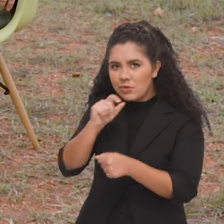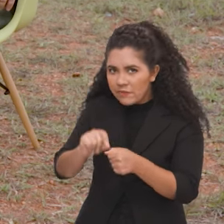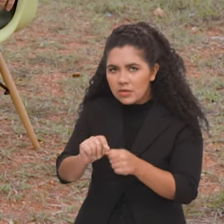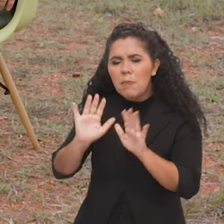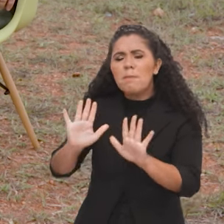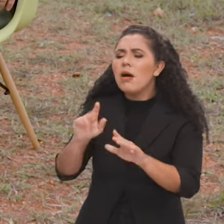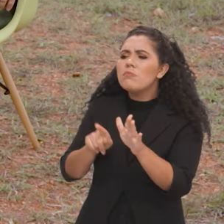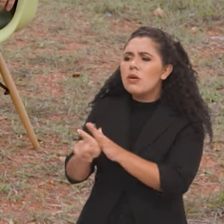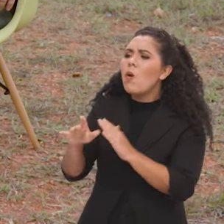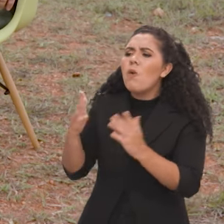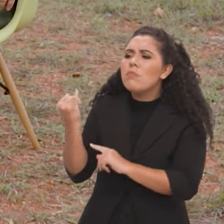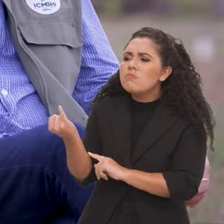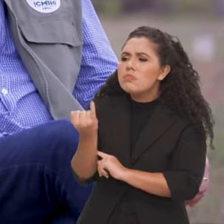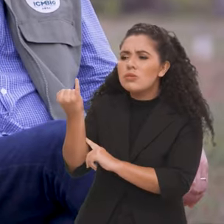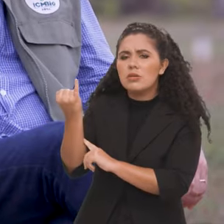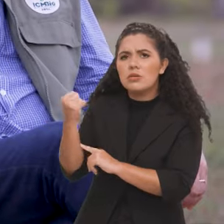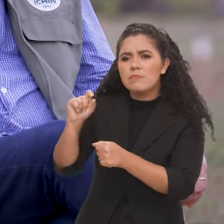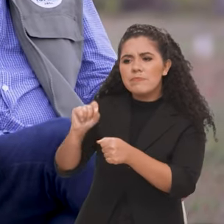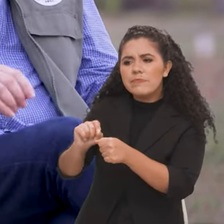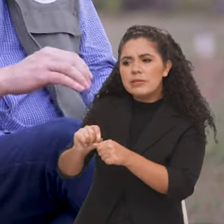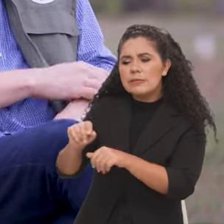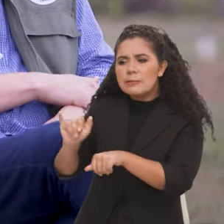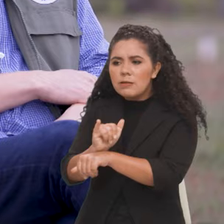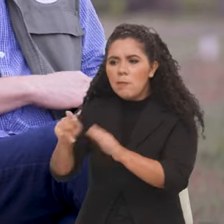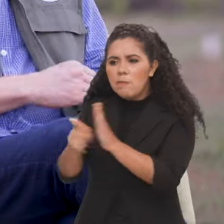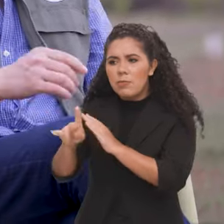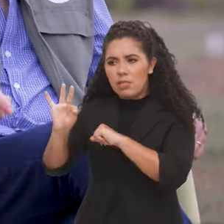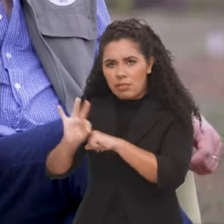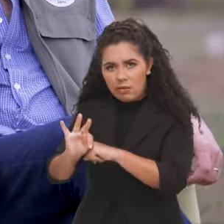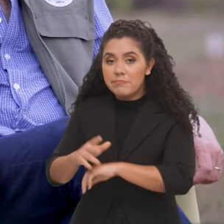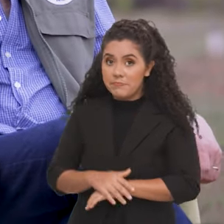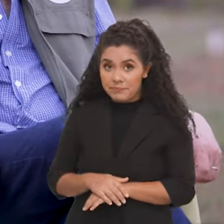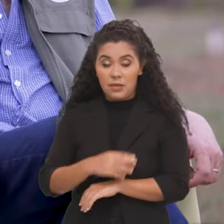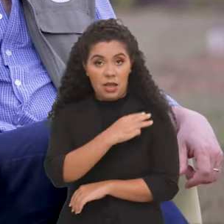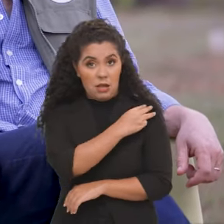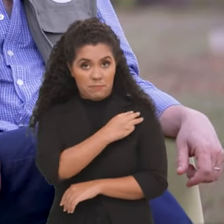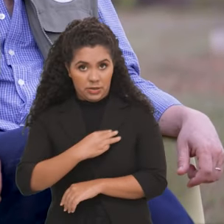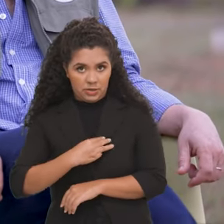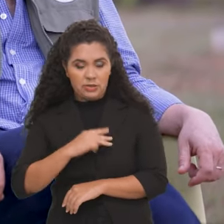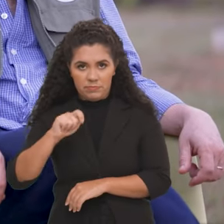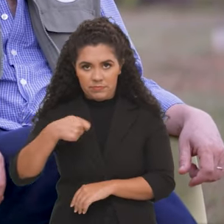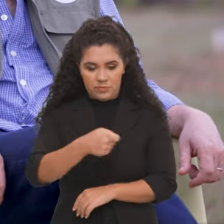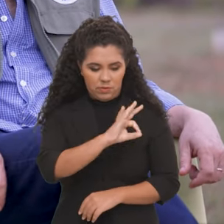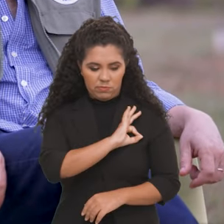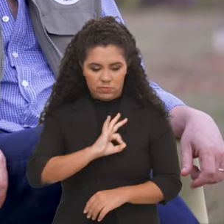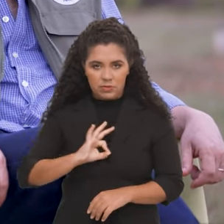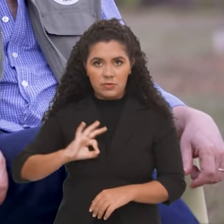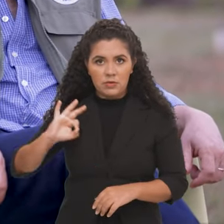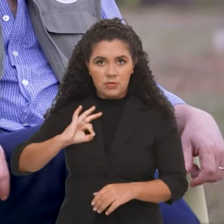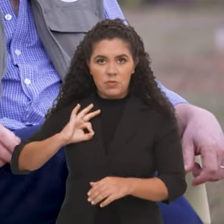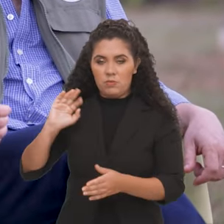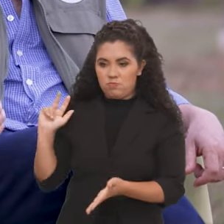processo ser, assim, pautado pelo critério técnico? A ministra Marina, quando assumiu o Ministério do Meio